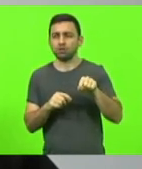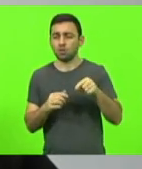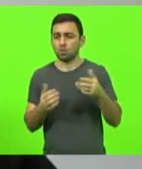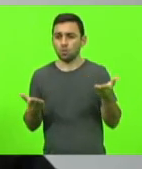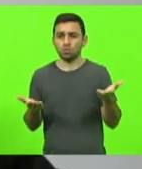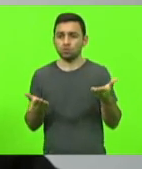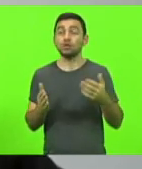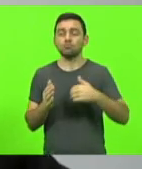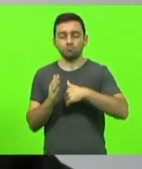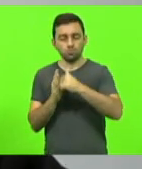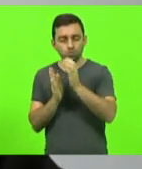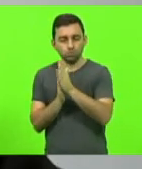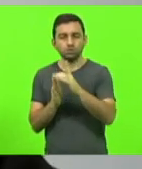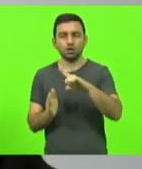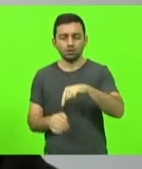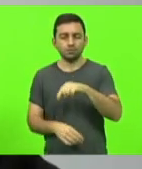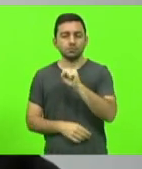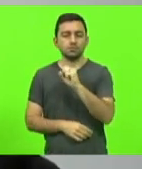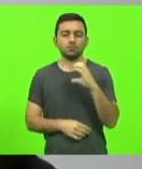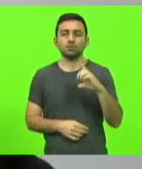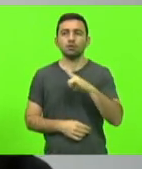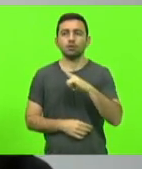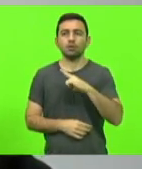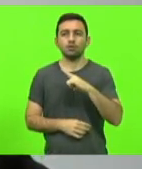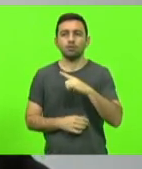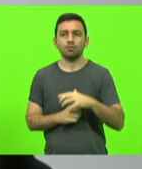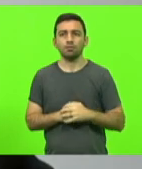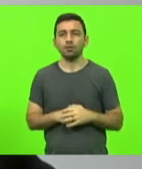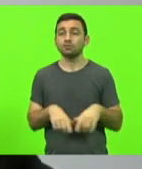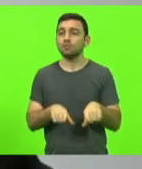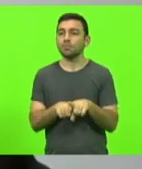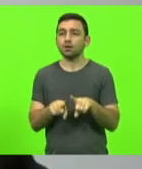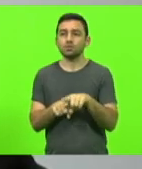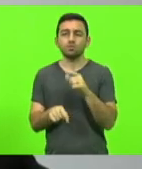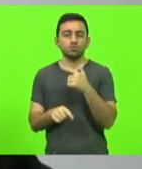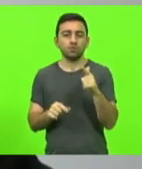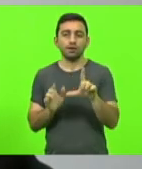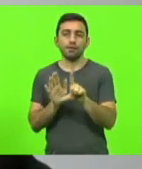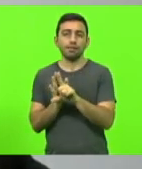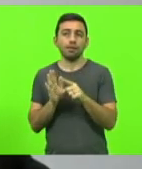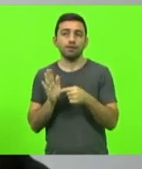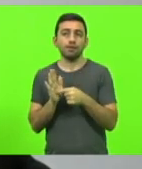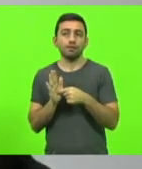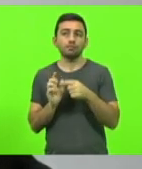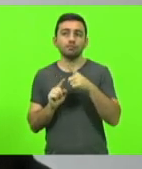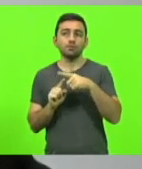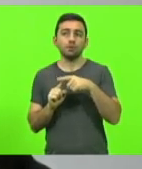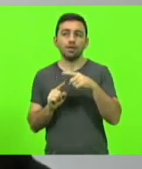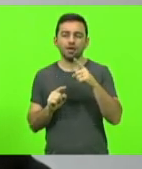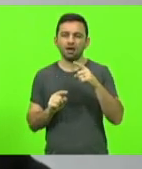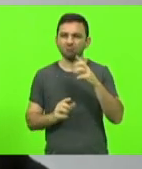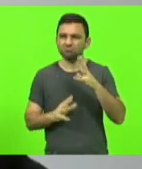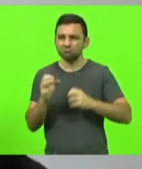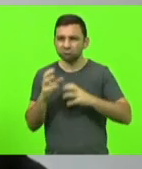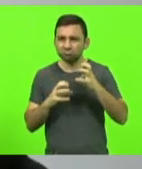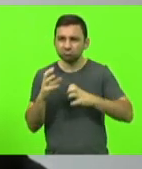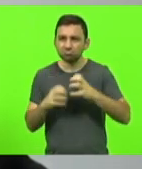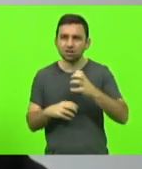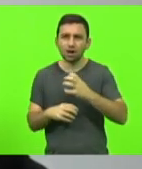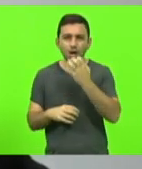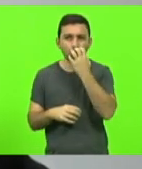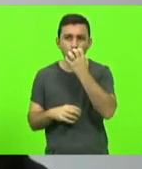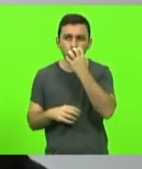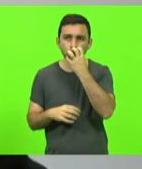tem multa. Também não tem lei que tipifica a rinha de cachorros, cães contra